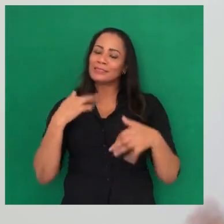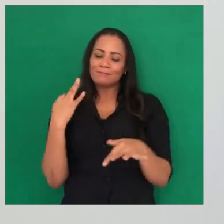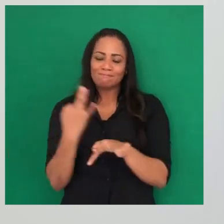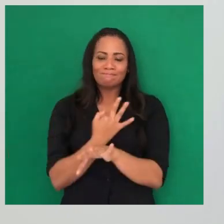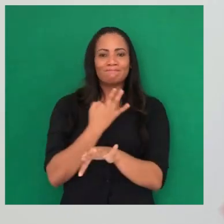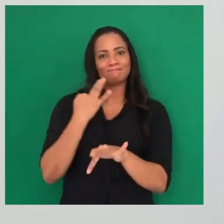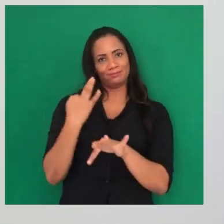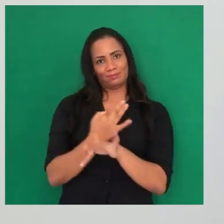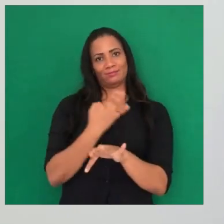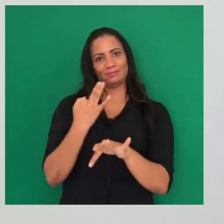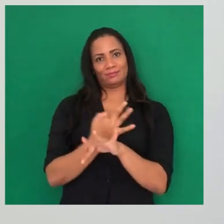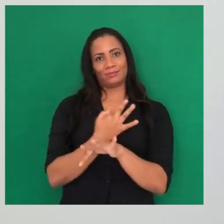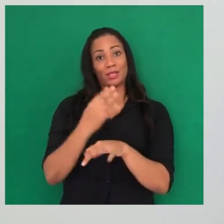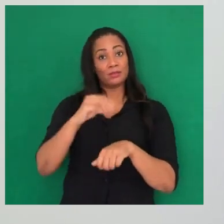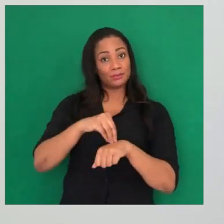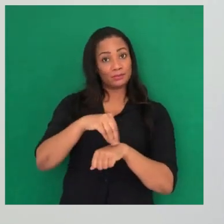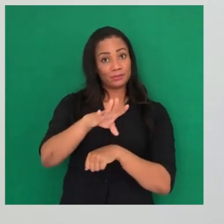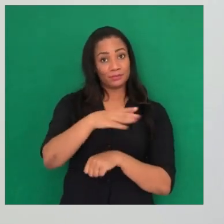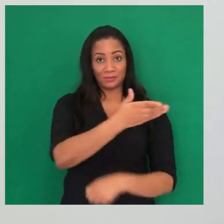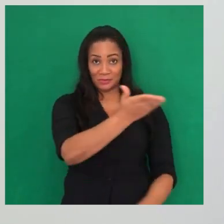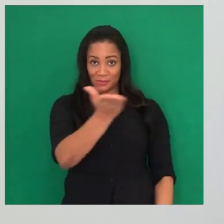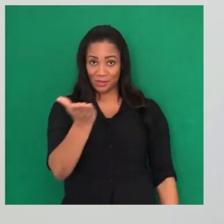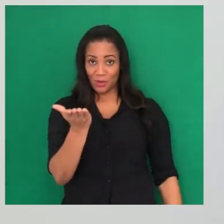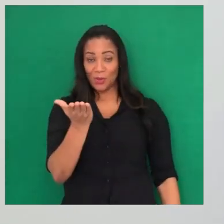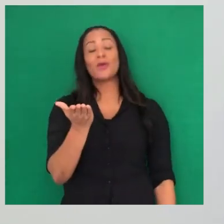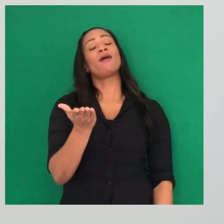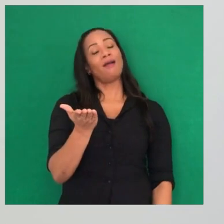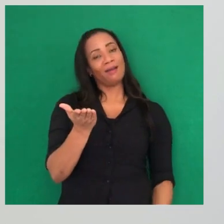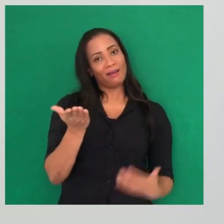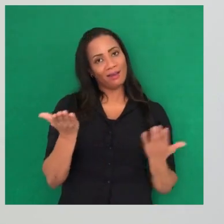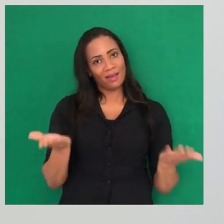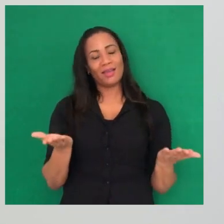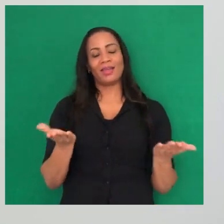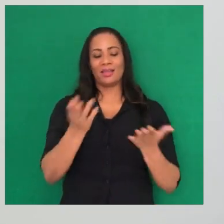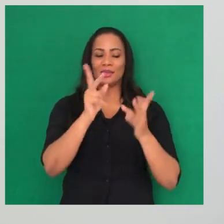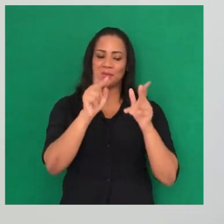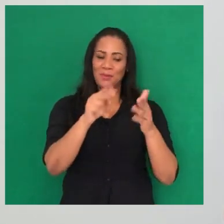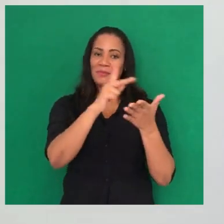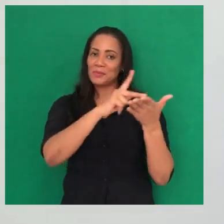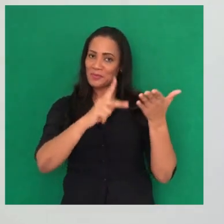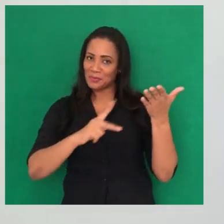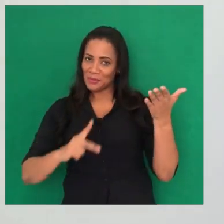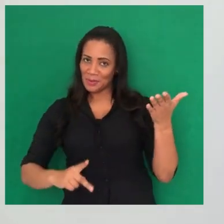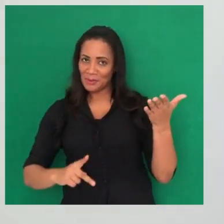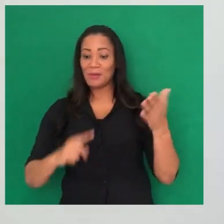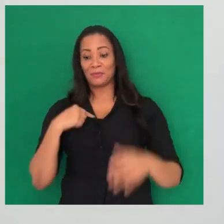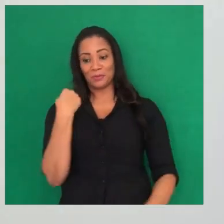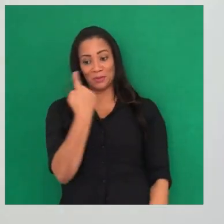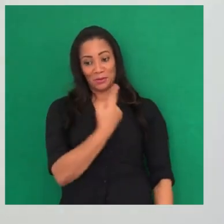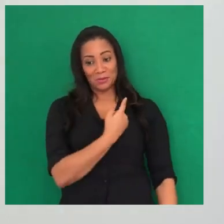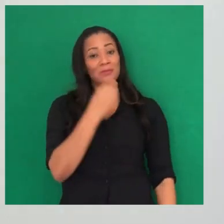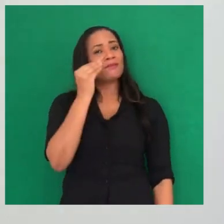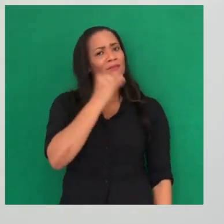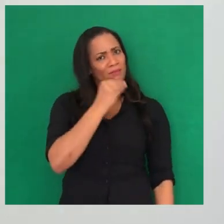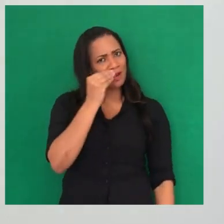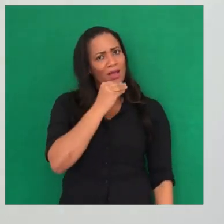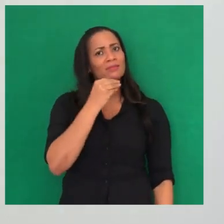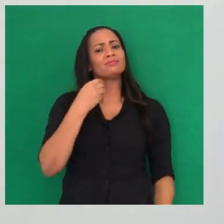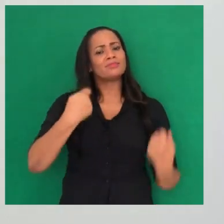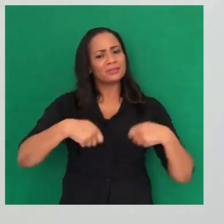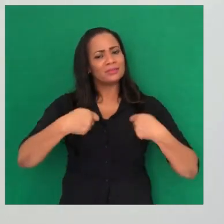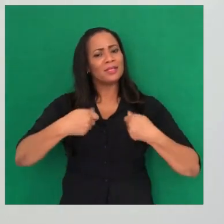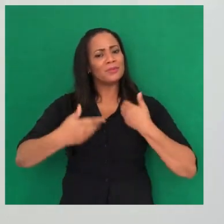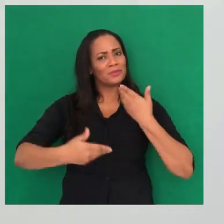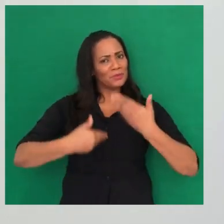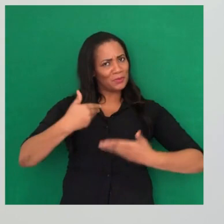rojão. Então, a mensagem final que eu quero deixar para vocês é essa. Como disse no poema, nós somos frágeis, por isso